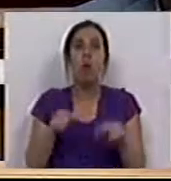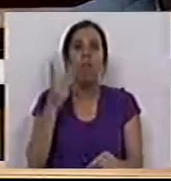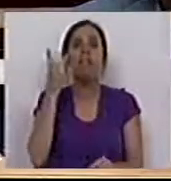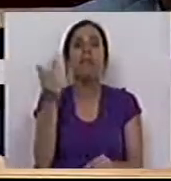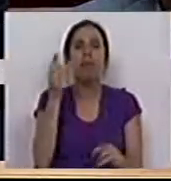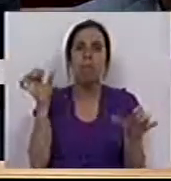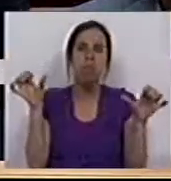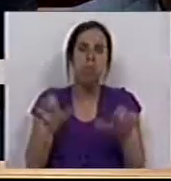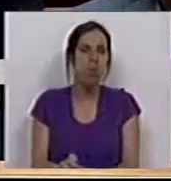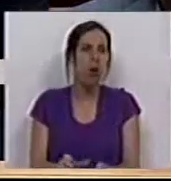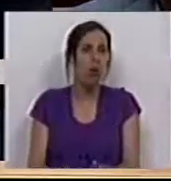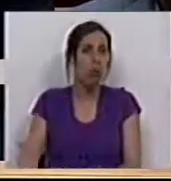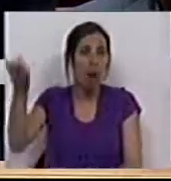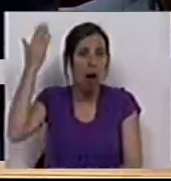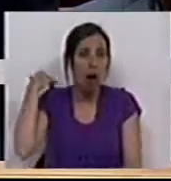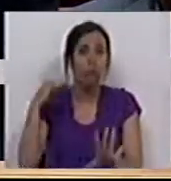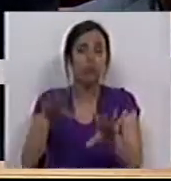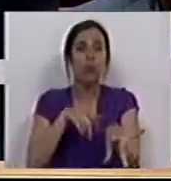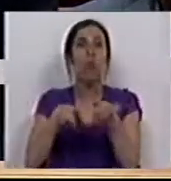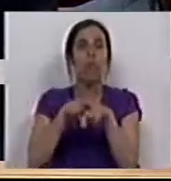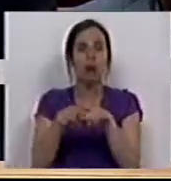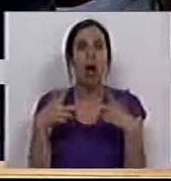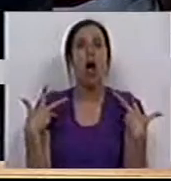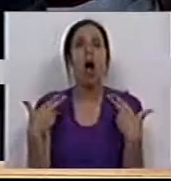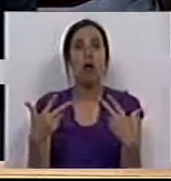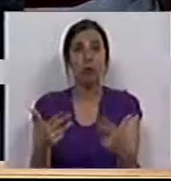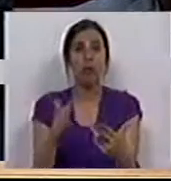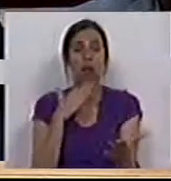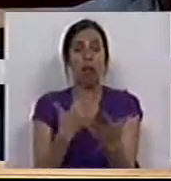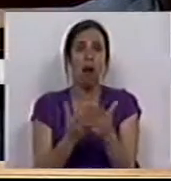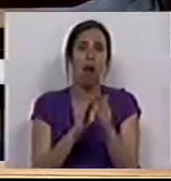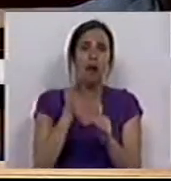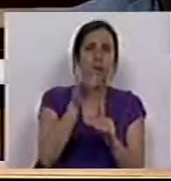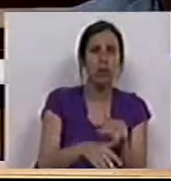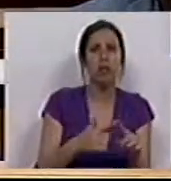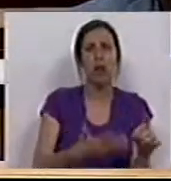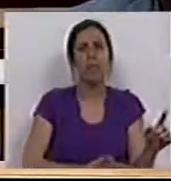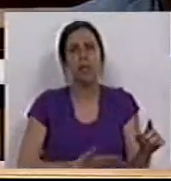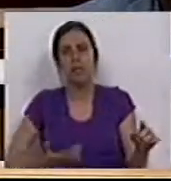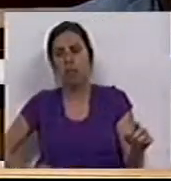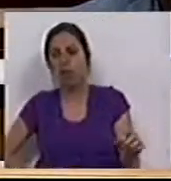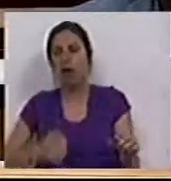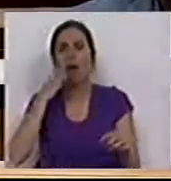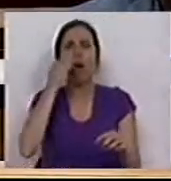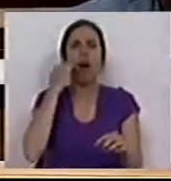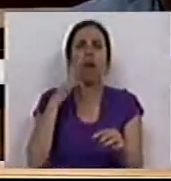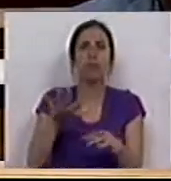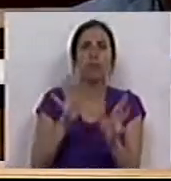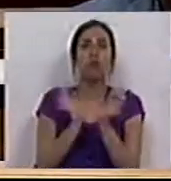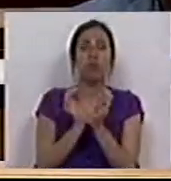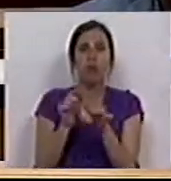vive pior do que nunca. As políticas de austeridade provocam recessão, desemprego, agravam a situação social,